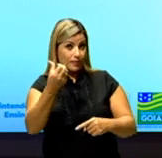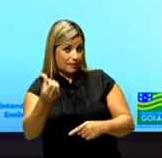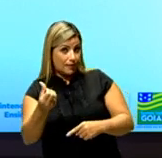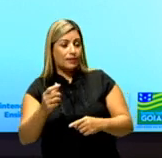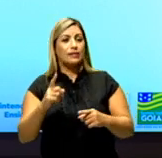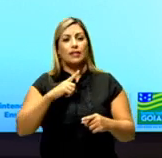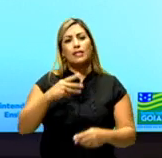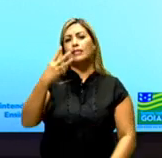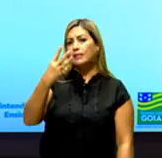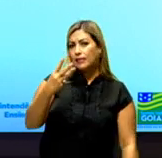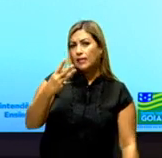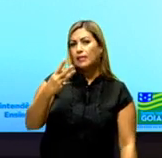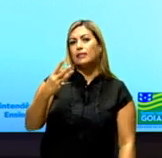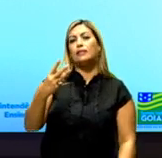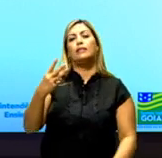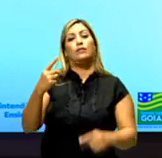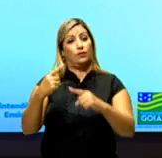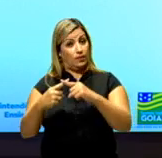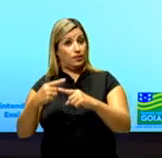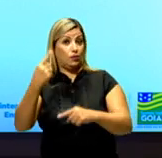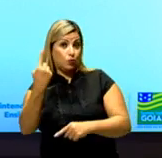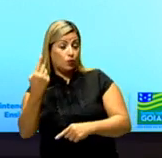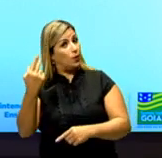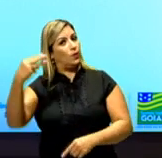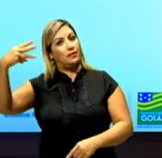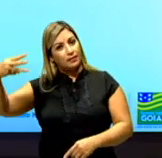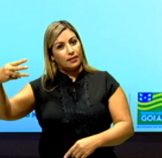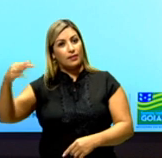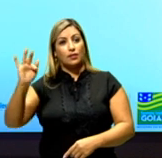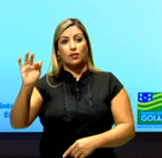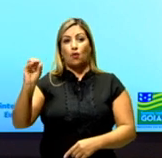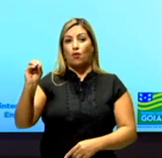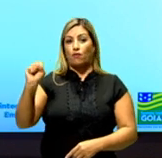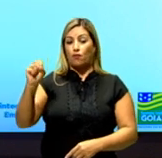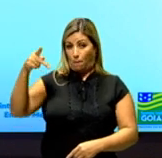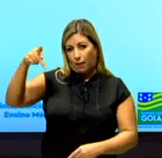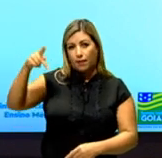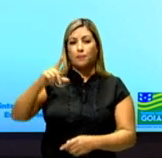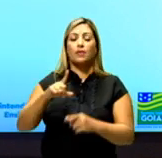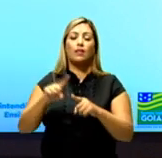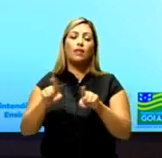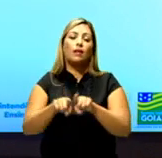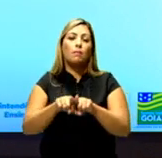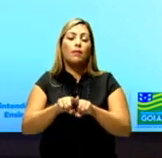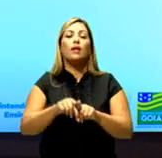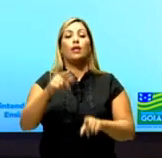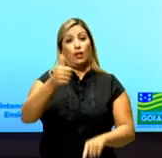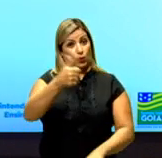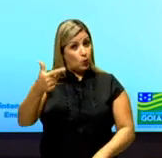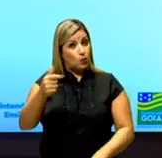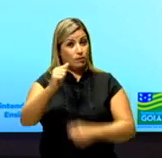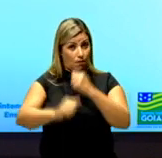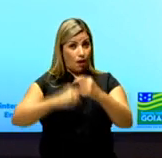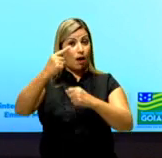três átomos de fósforos, porque 3 vezes 1 é 3. E 12 átomos de oxigênio, porque 4